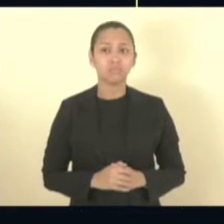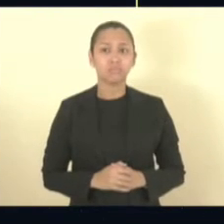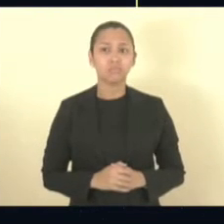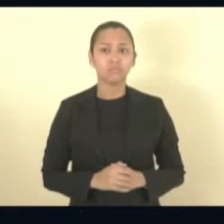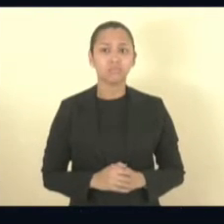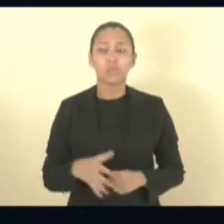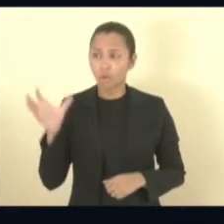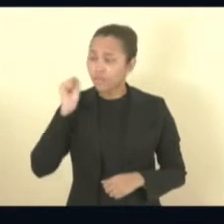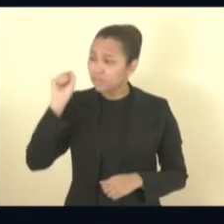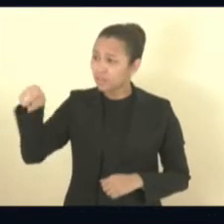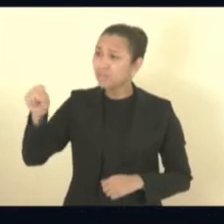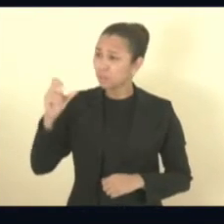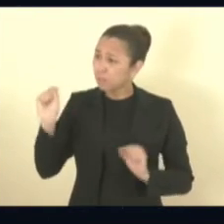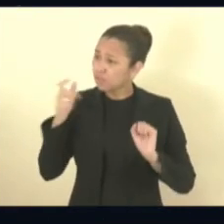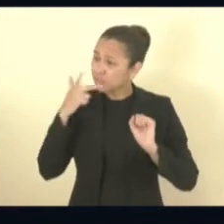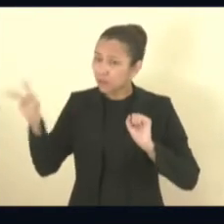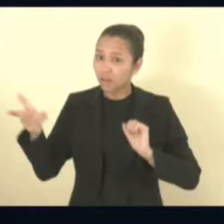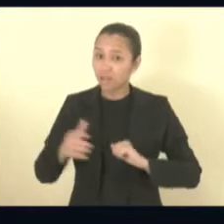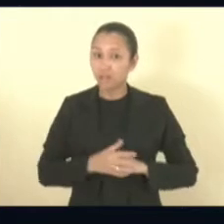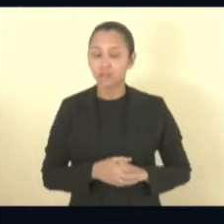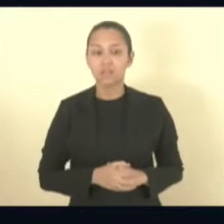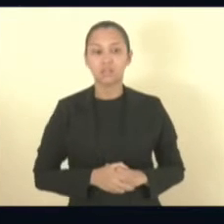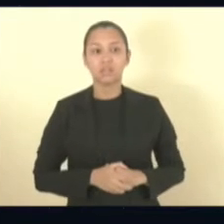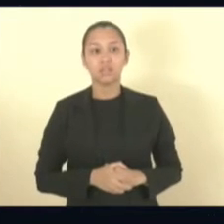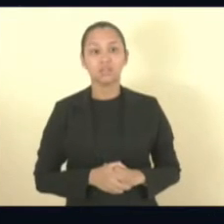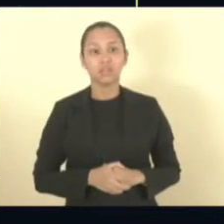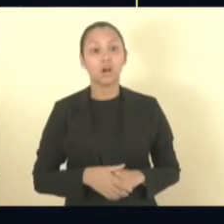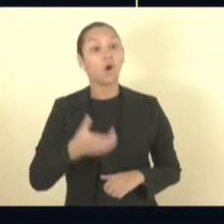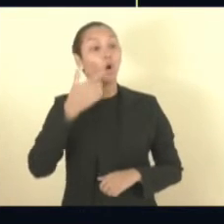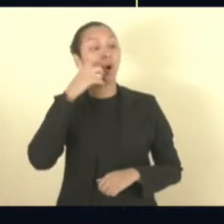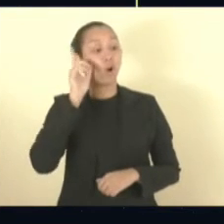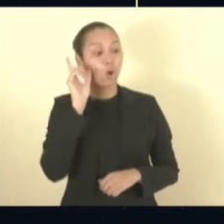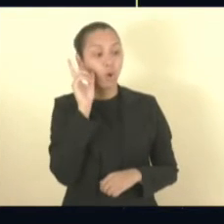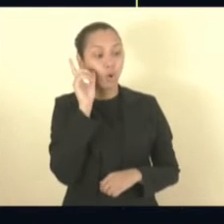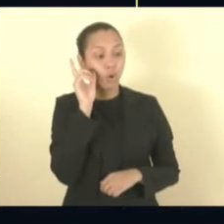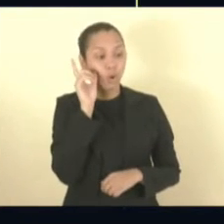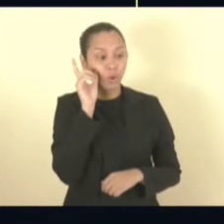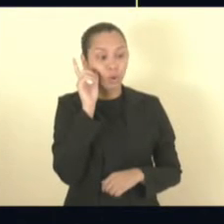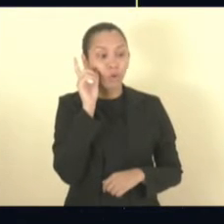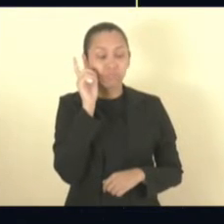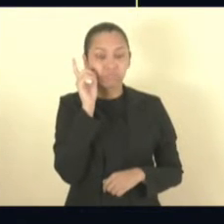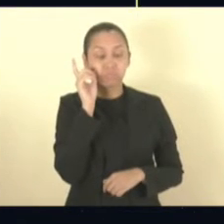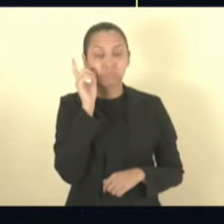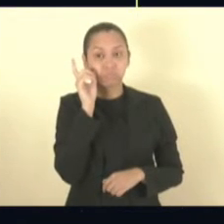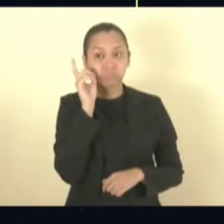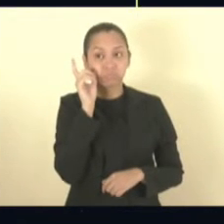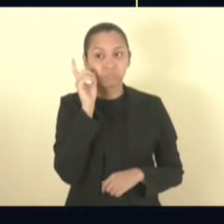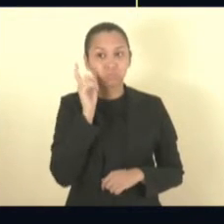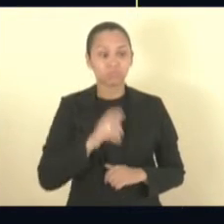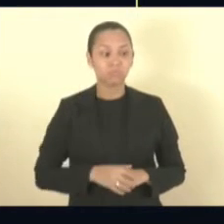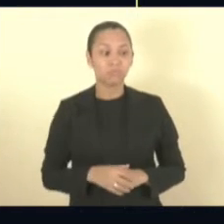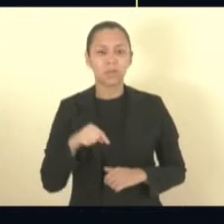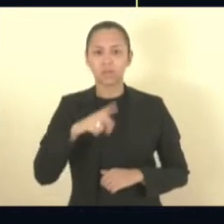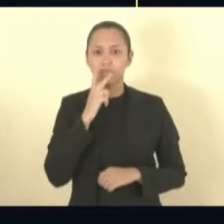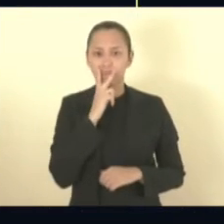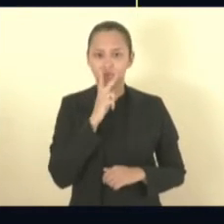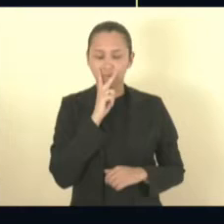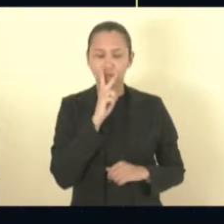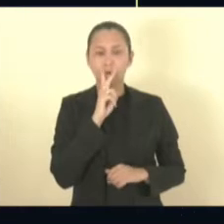Estão ouvindo, Zé Preto, só você falar. Ontem, por coincidência, a hora que eu estava vindo de Vitória,